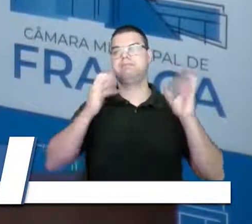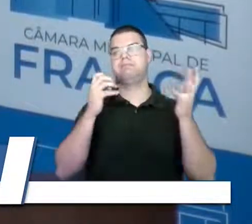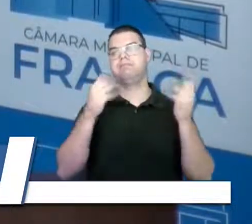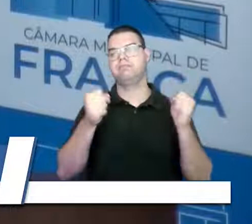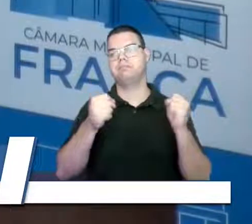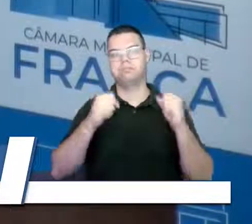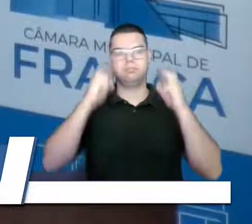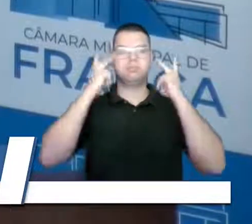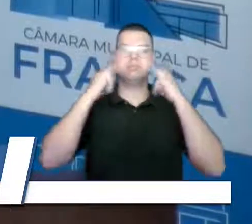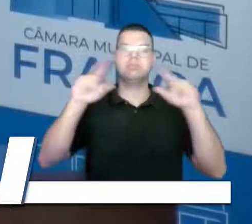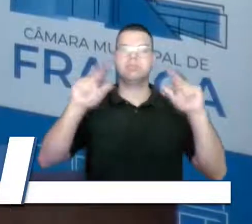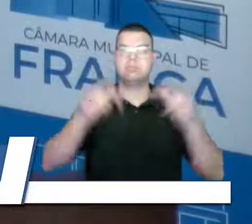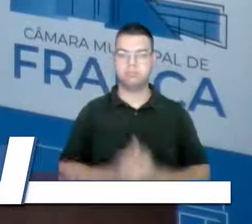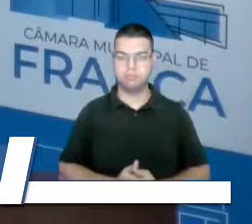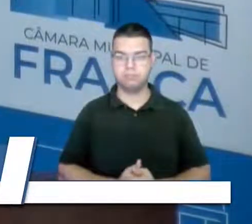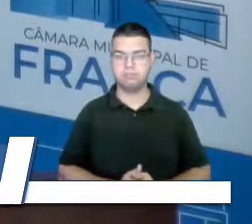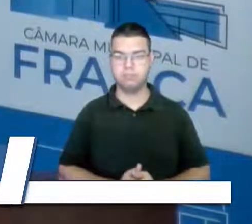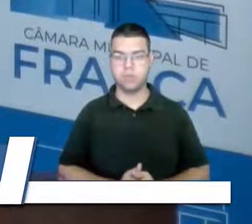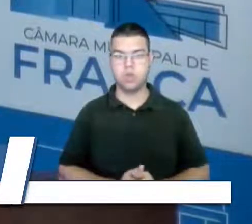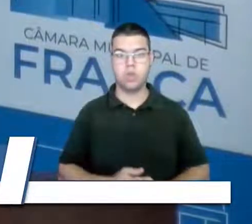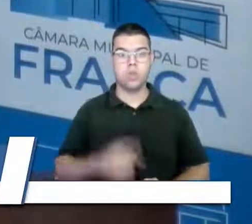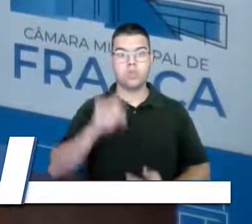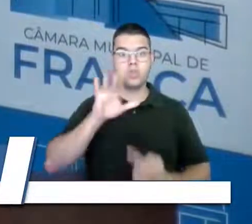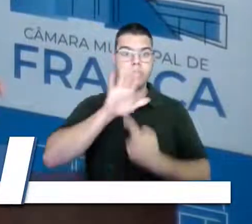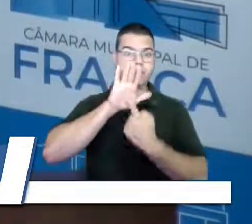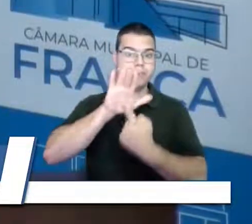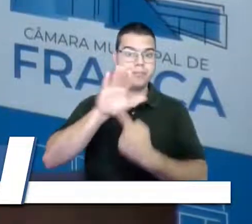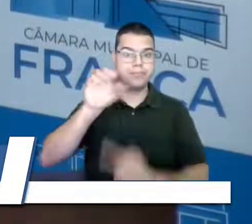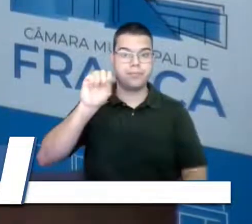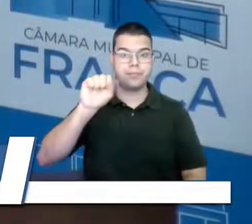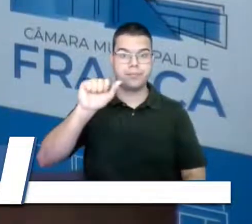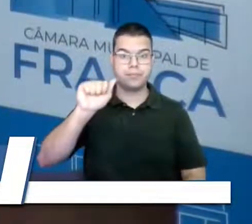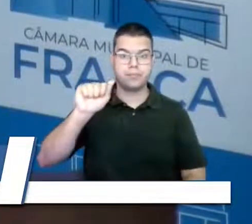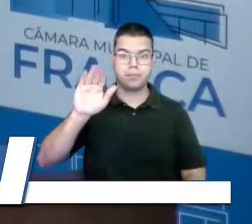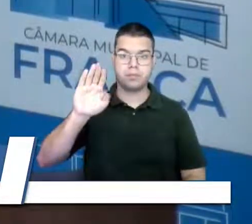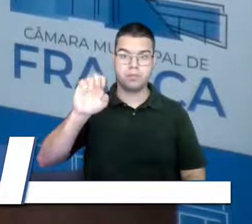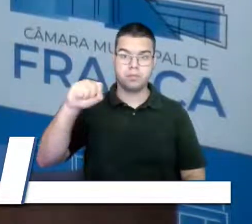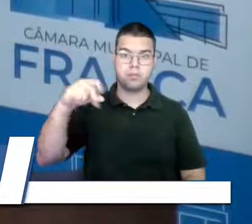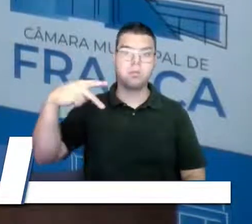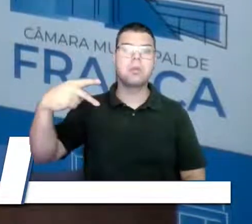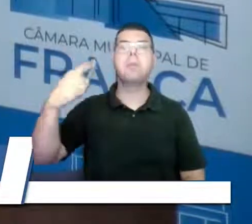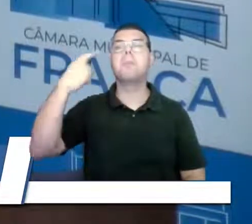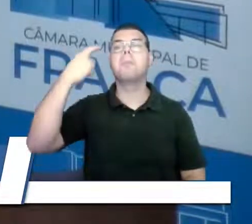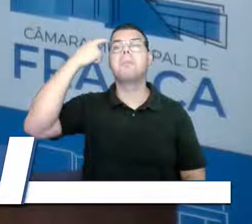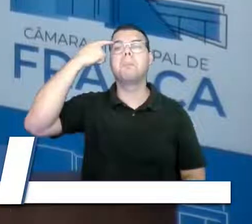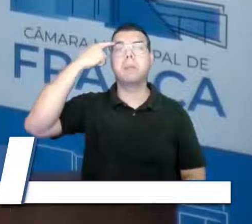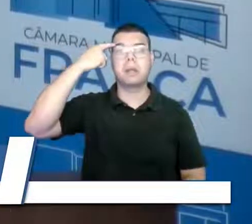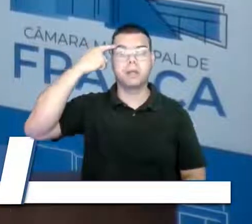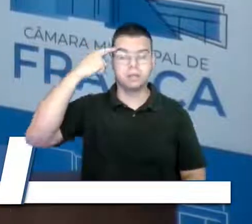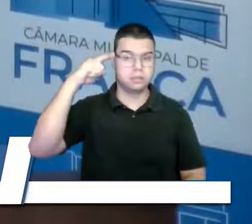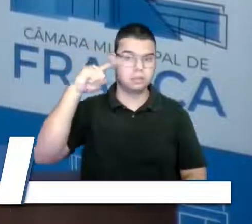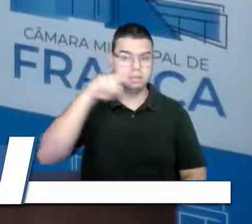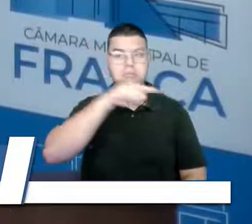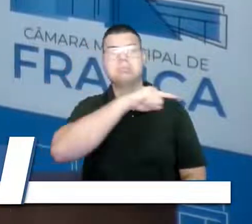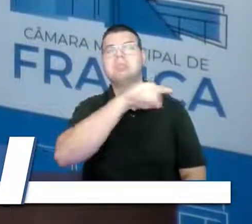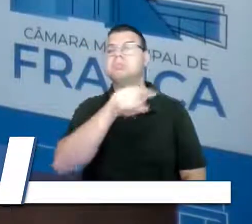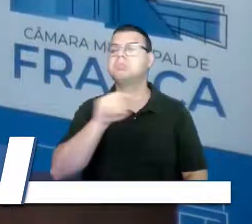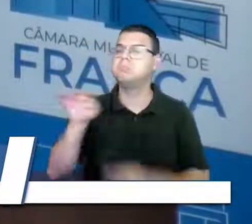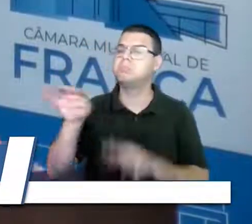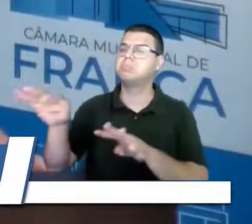Eu só queria ressaltar aqui que a Sabesp faz muito mais do que as pessoas, às vezes, não sabem, não conhecem.